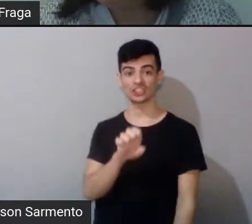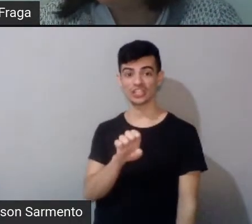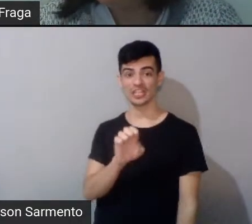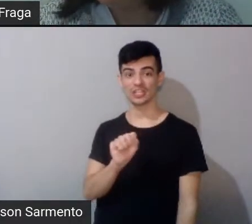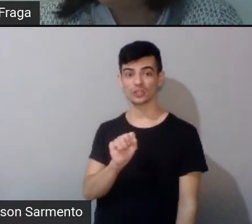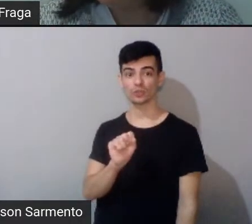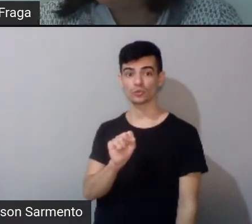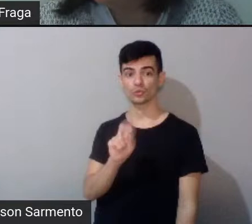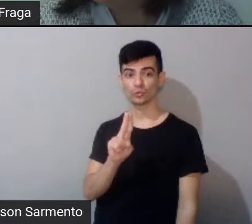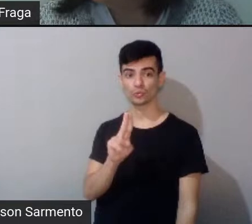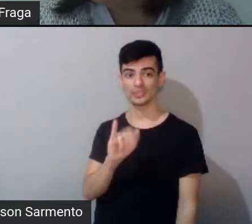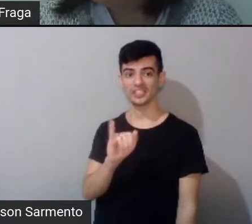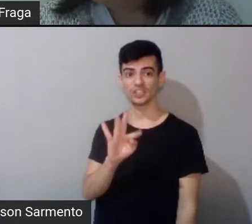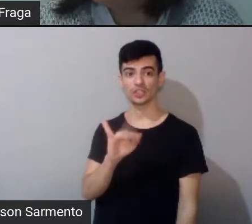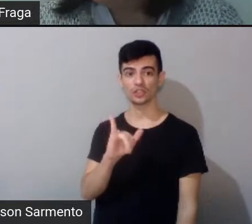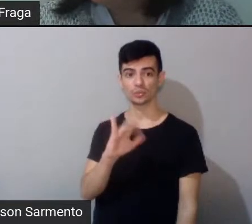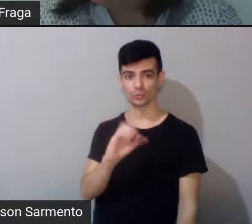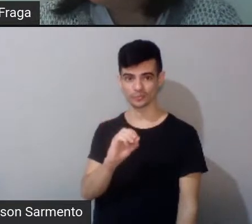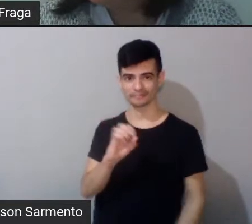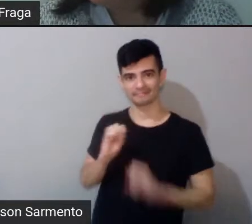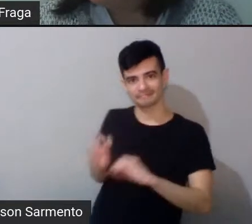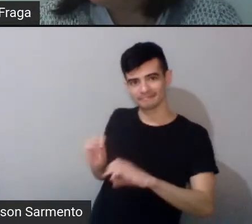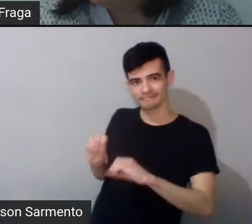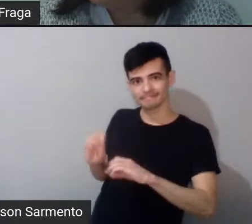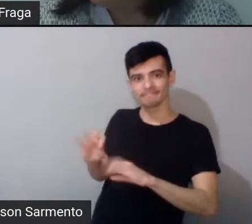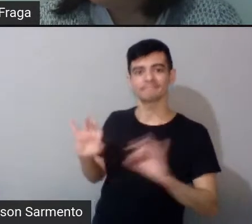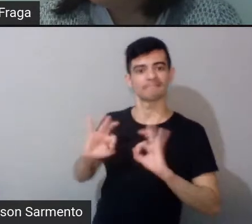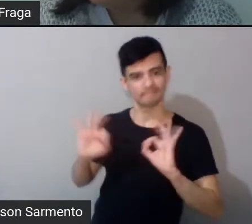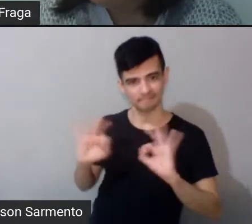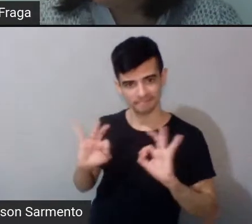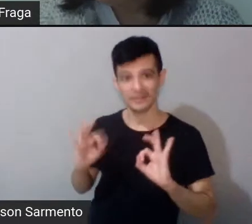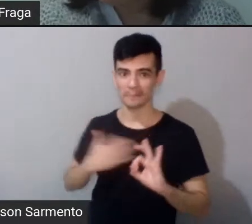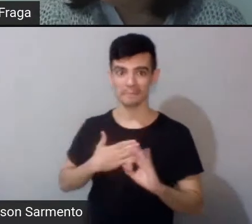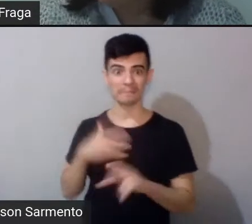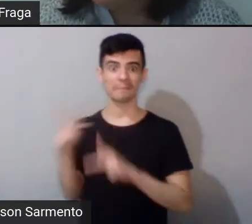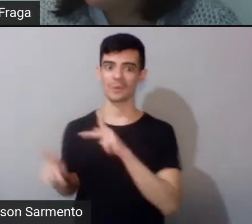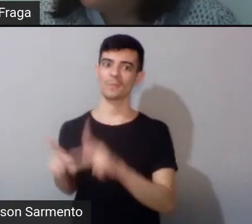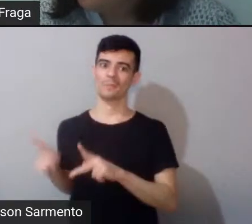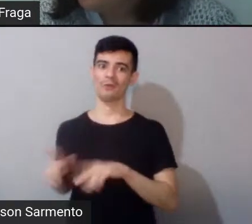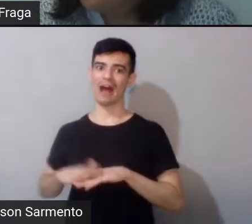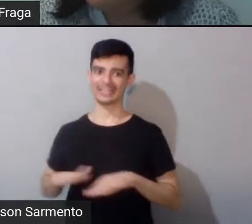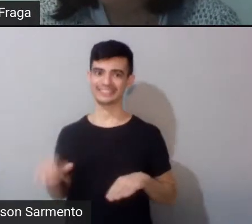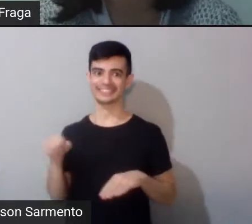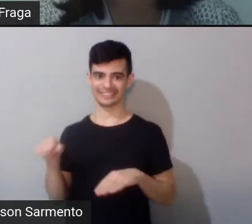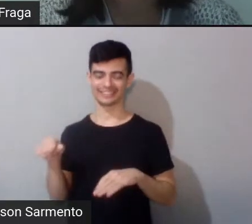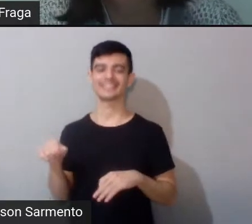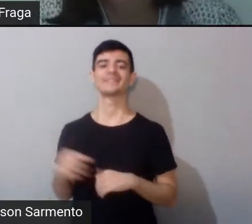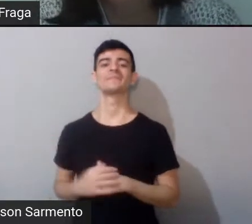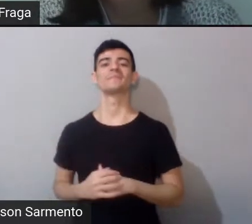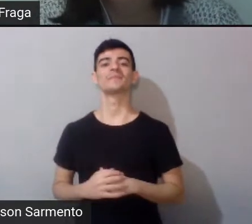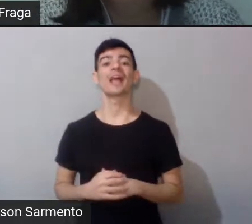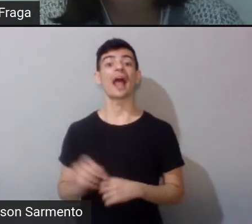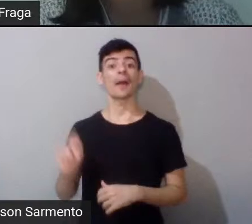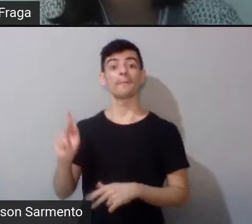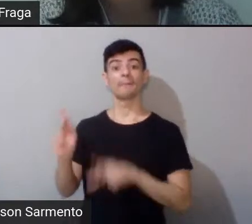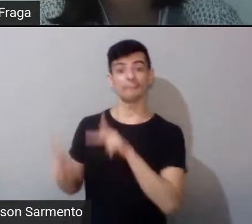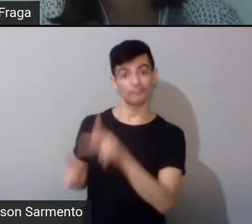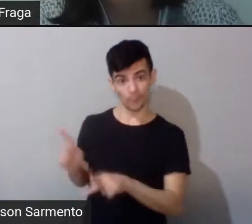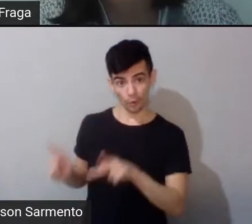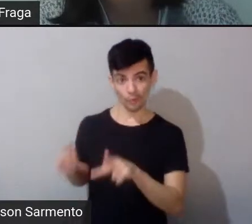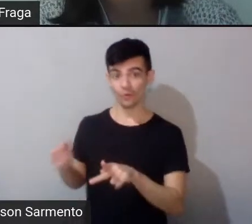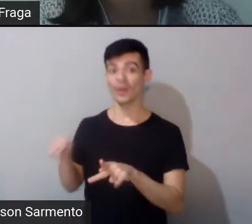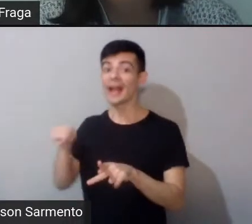não se rendeu aos jesuítas. Inclusive, o meu povo é conhecido, o povo Tocariju, pelo povo que assassinou um jesuíta.